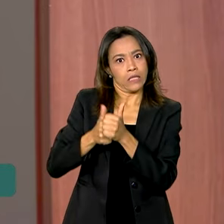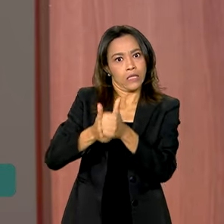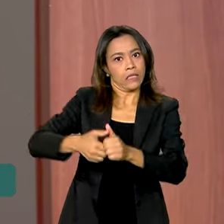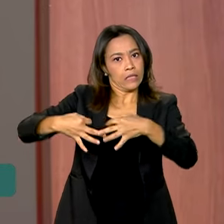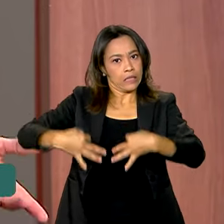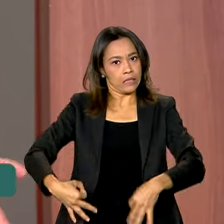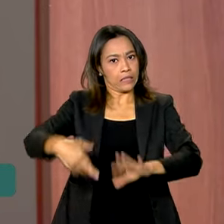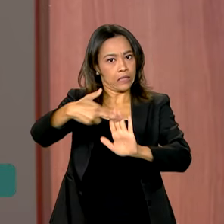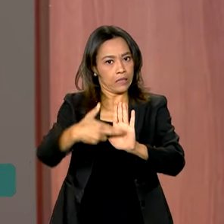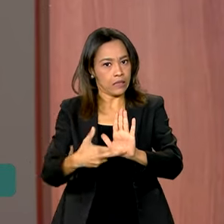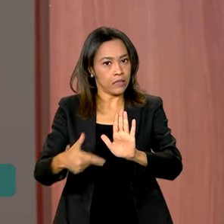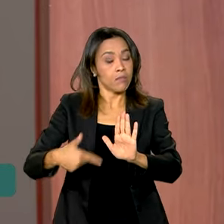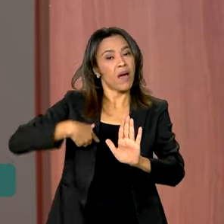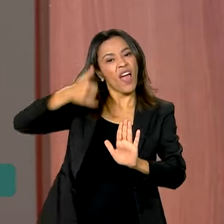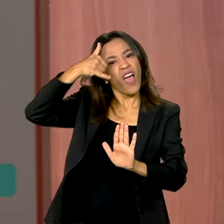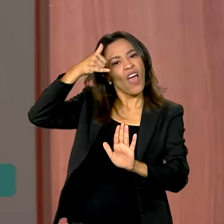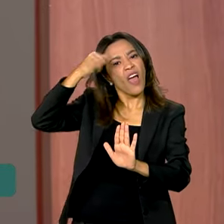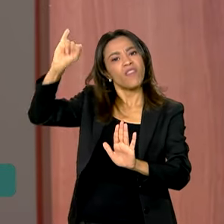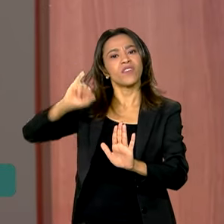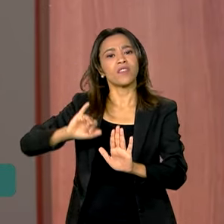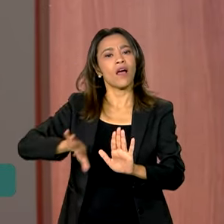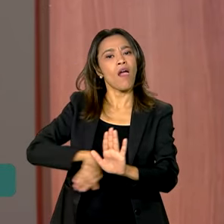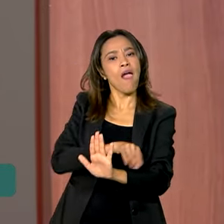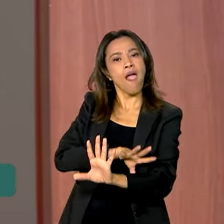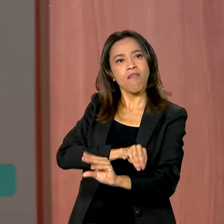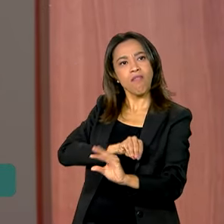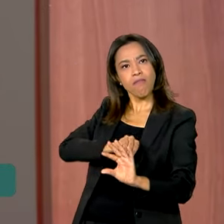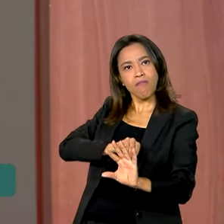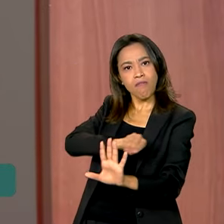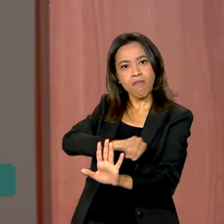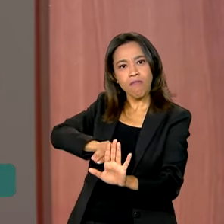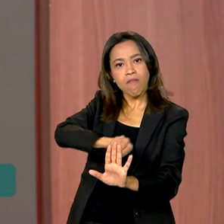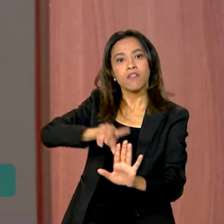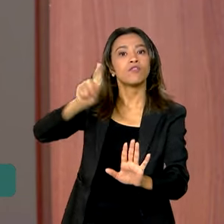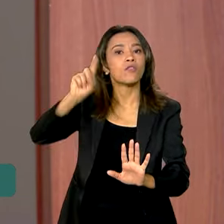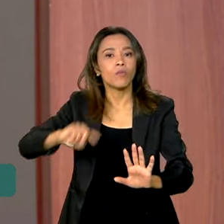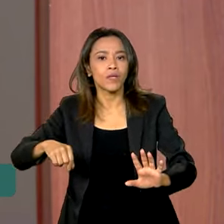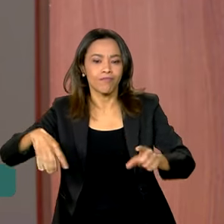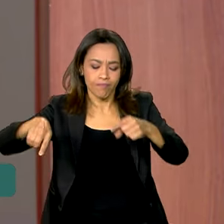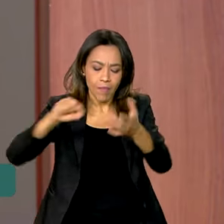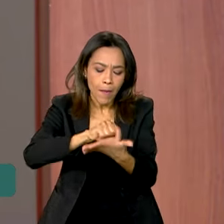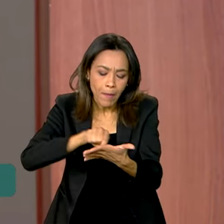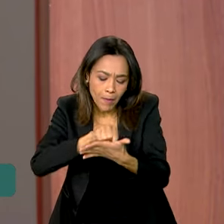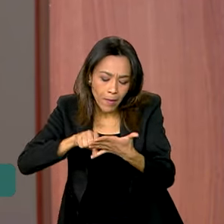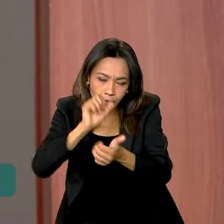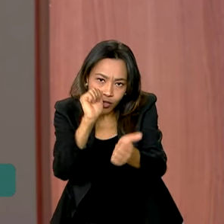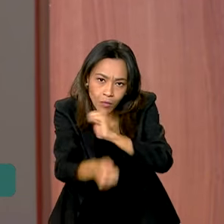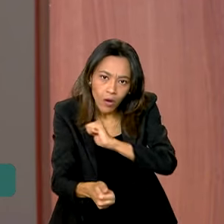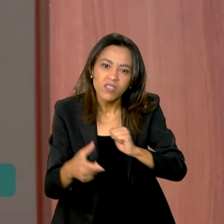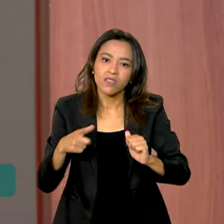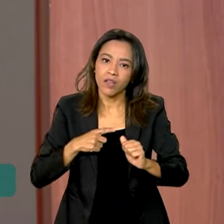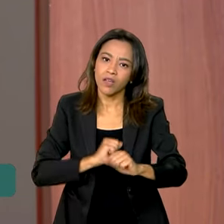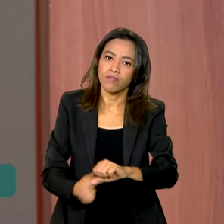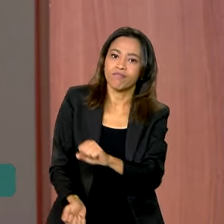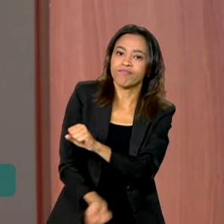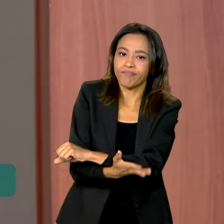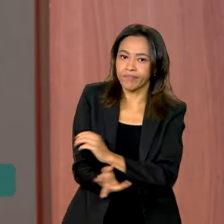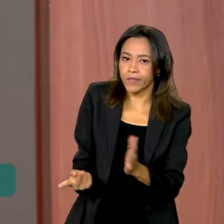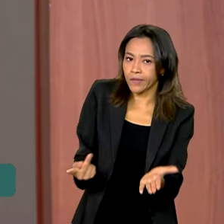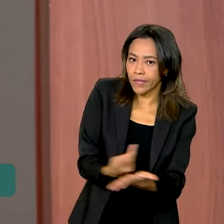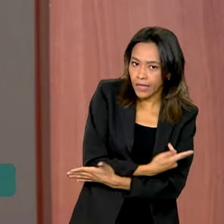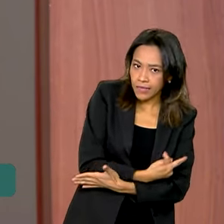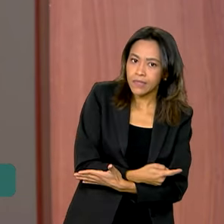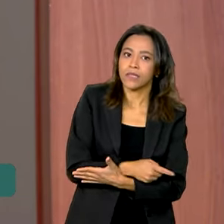federal é impedir a manipulação de resultados em jogos de futebol. A possível corrupção na Série B do Campeonato